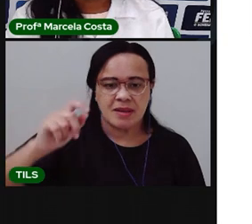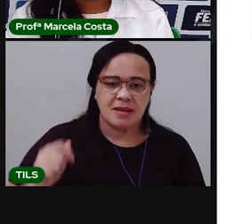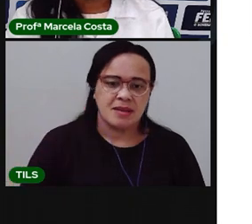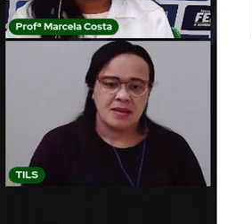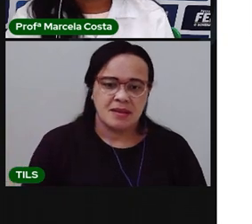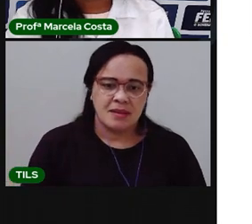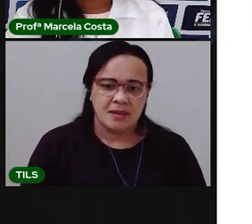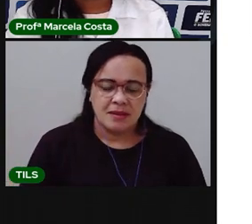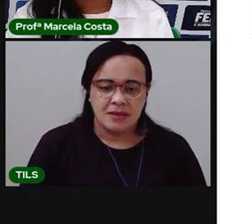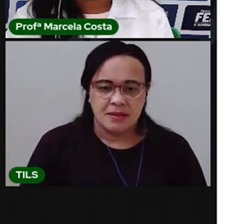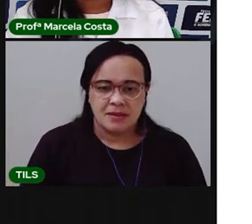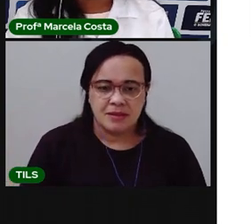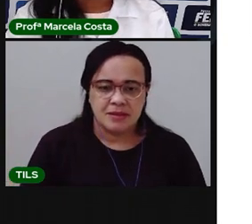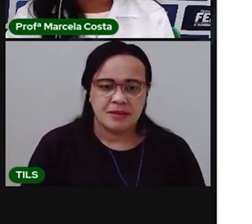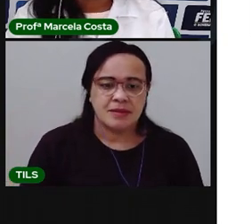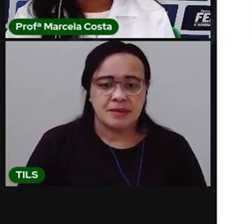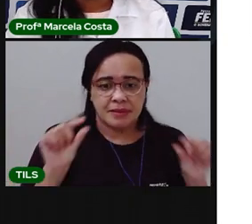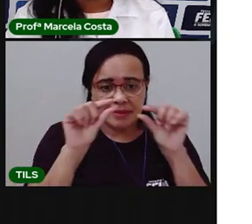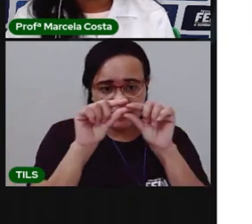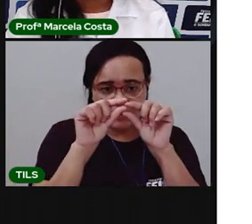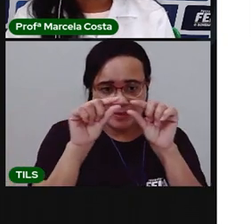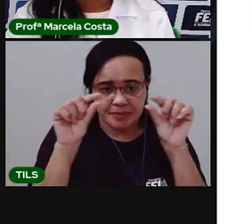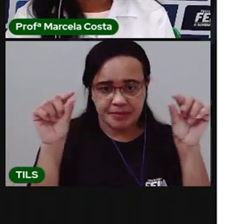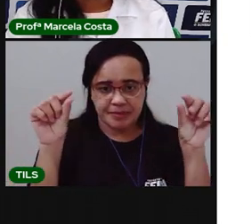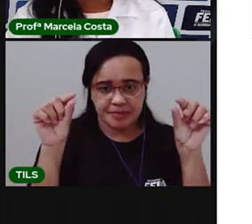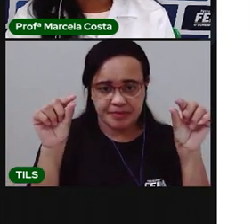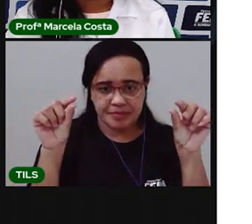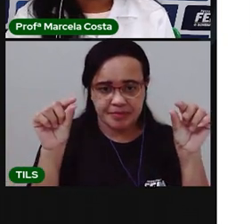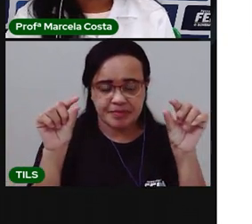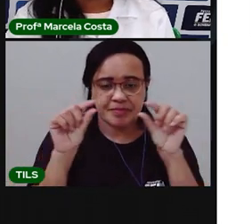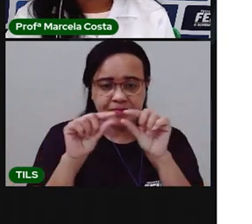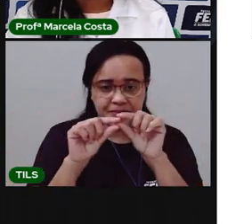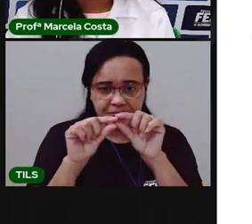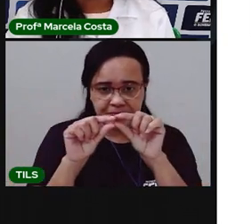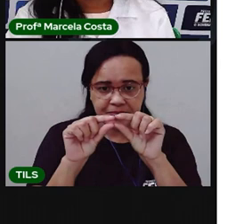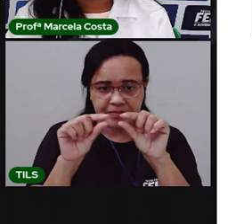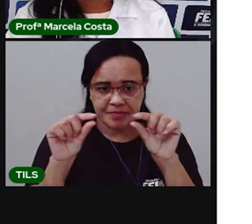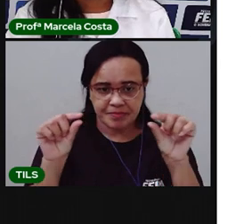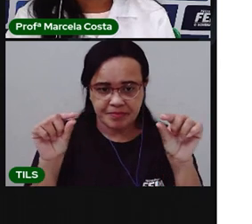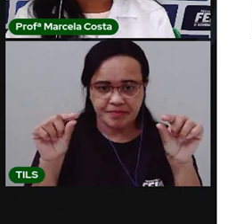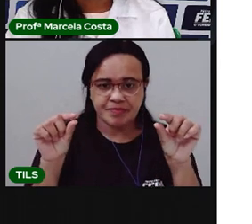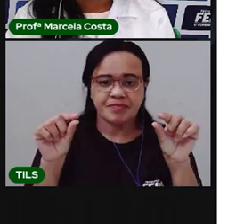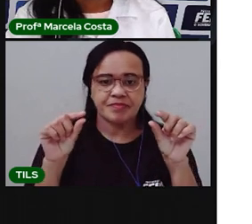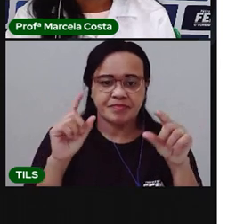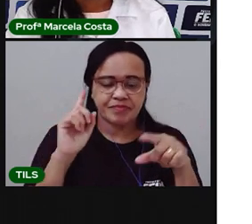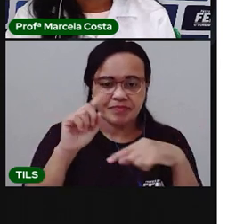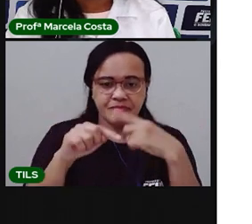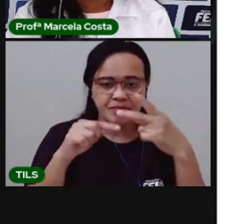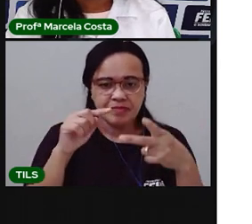A gente começa nessa linha. A canoa virou. Por